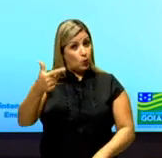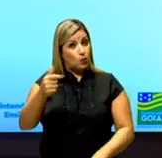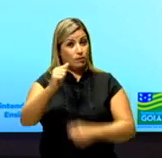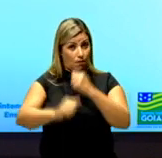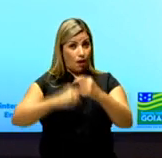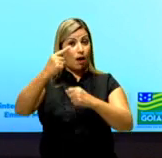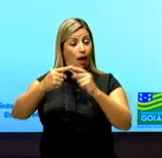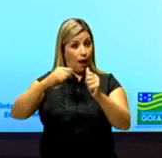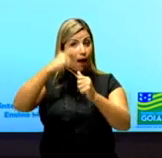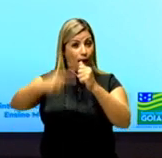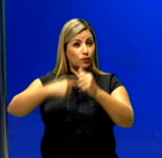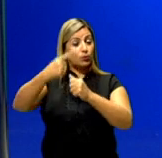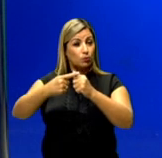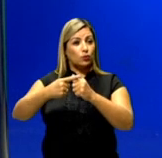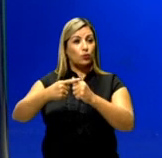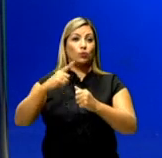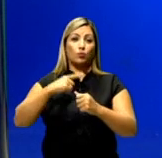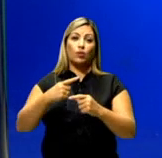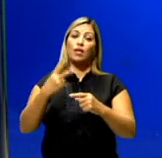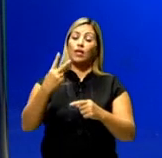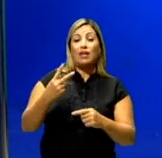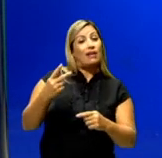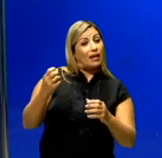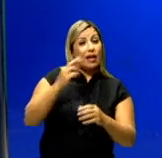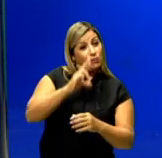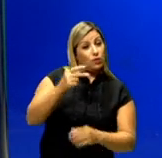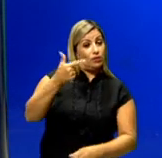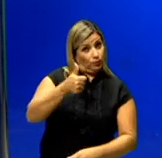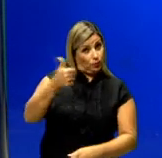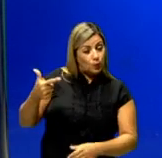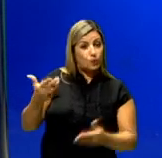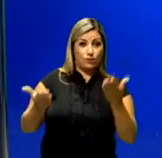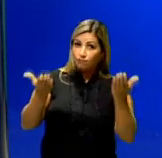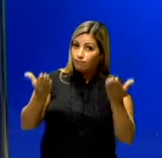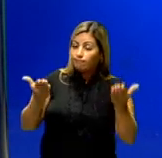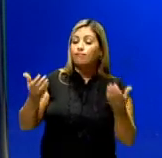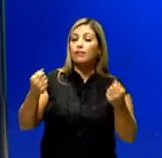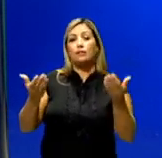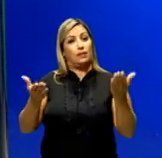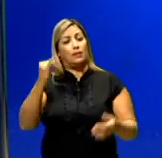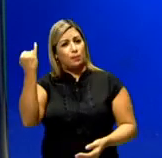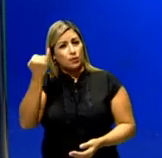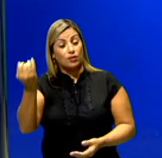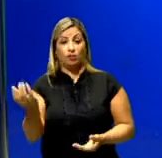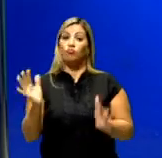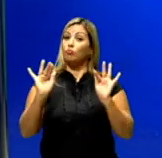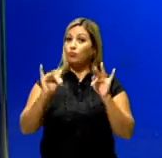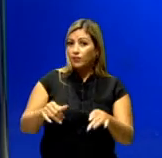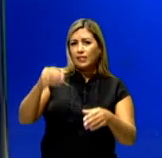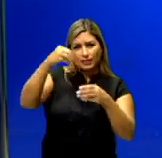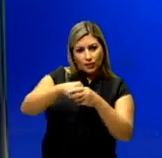vezes 3 é 12. Isso é muito importante pra gente fazer o balanceamento, tá certo? E por fim, dentro de uma